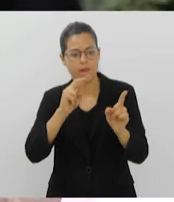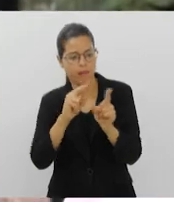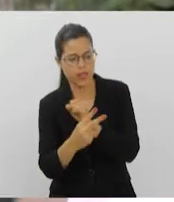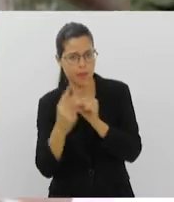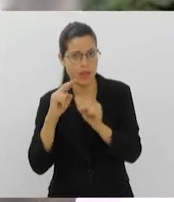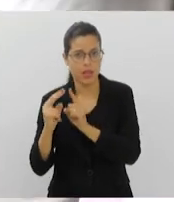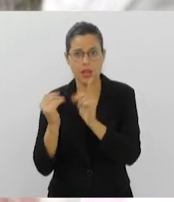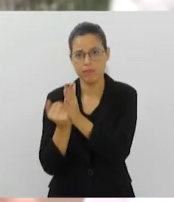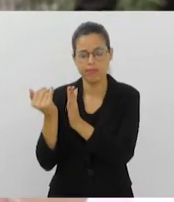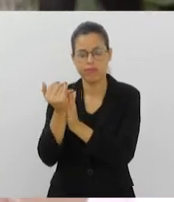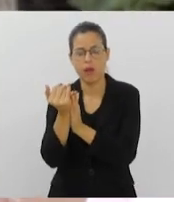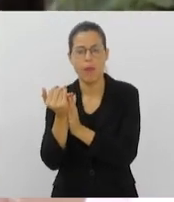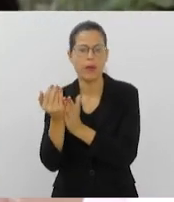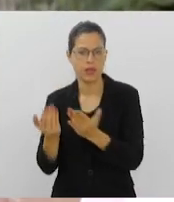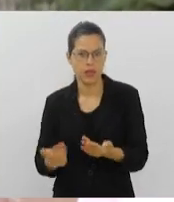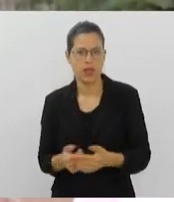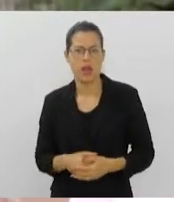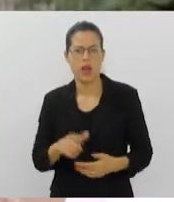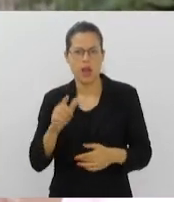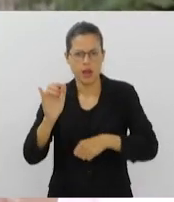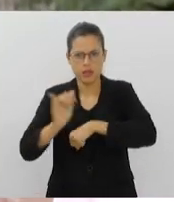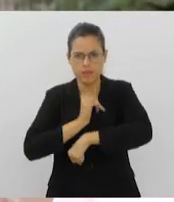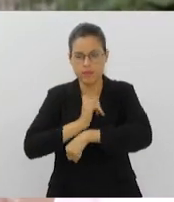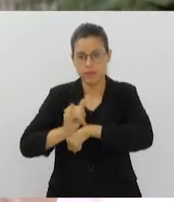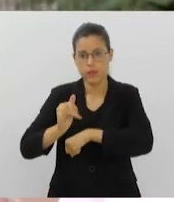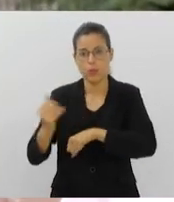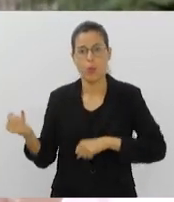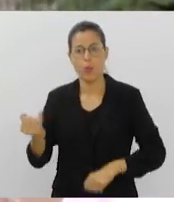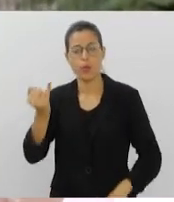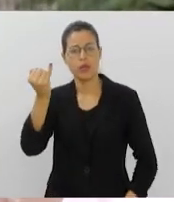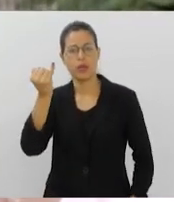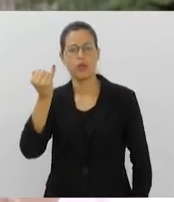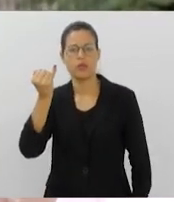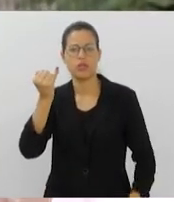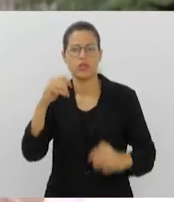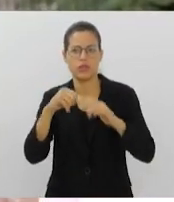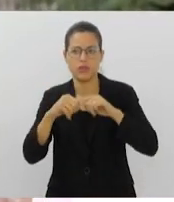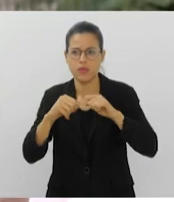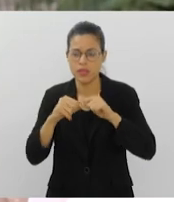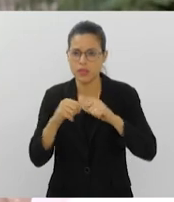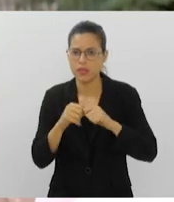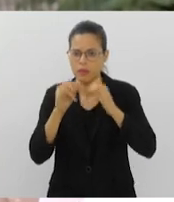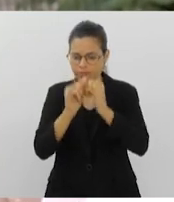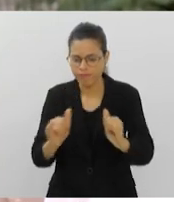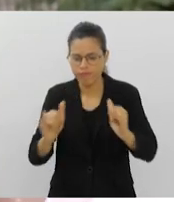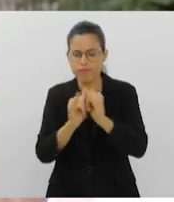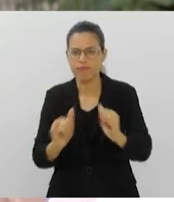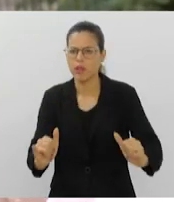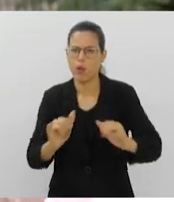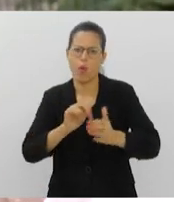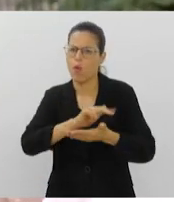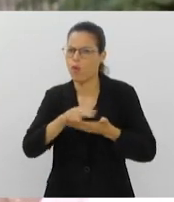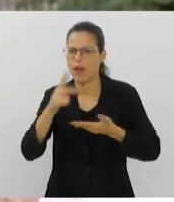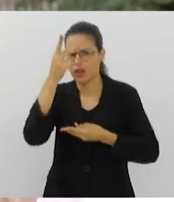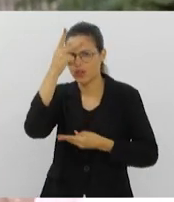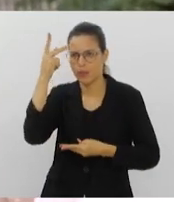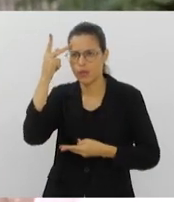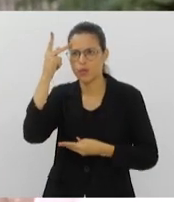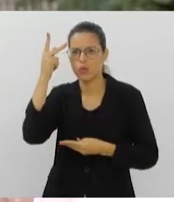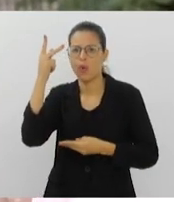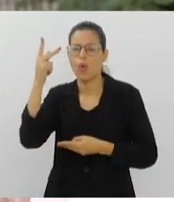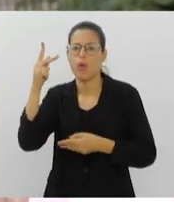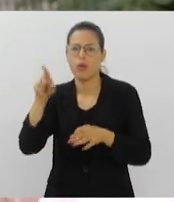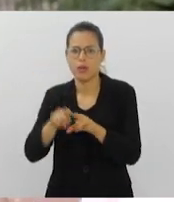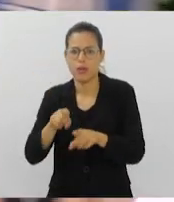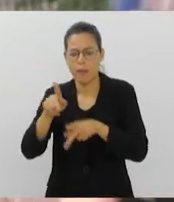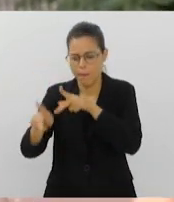Então, é muito estratégico e é importante que ela seja realizada e realizada com diversos atores envolvendo a população de